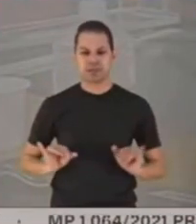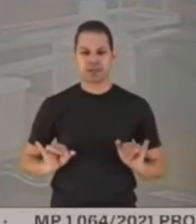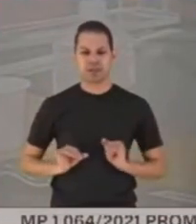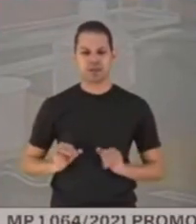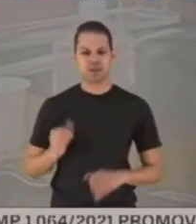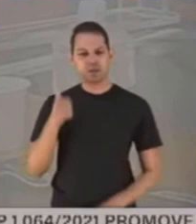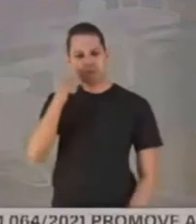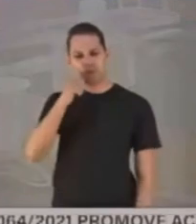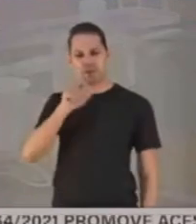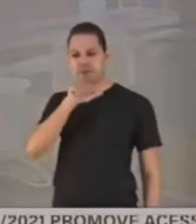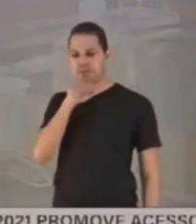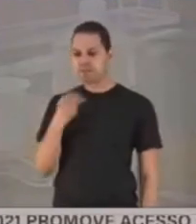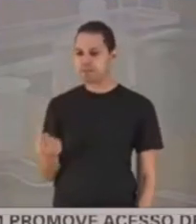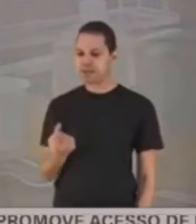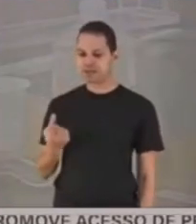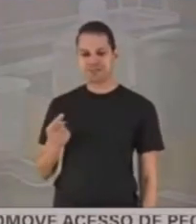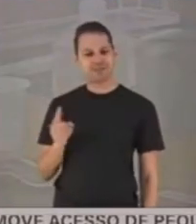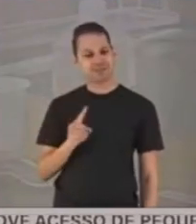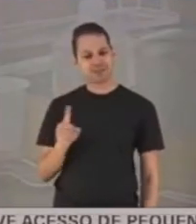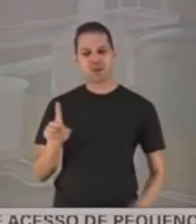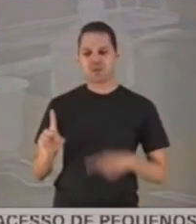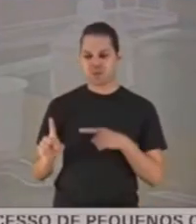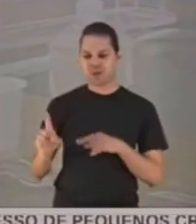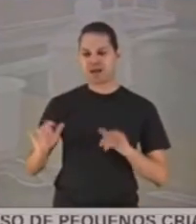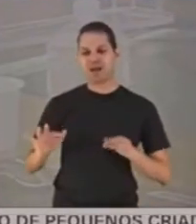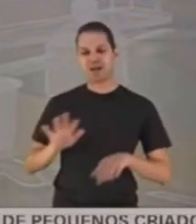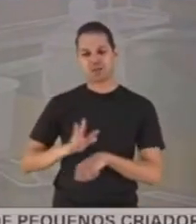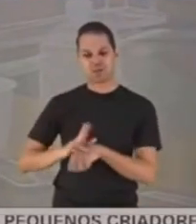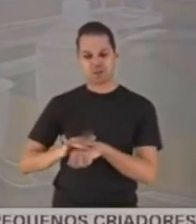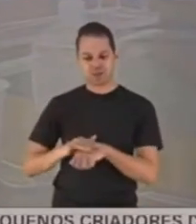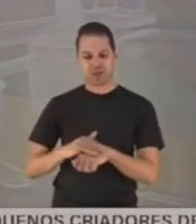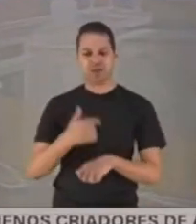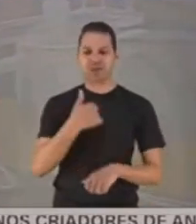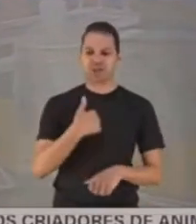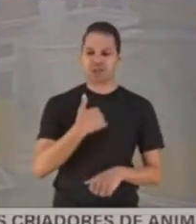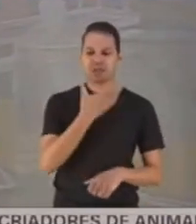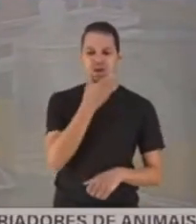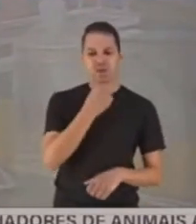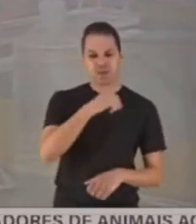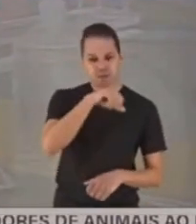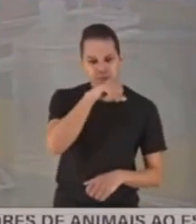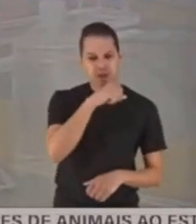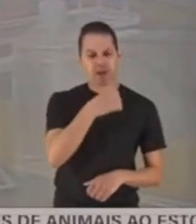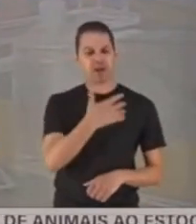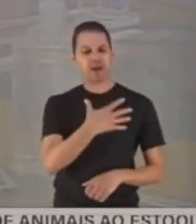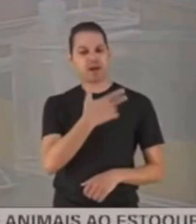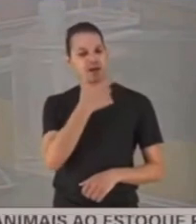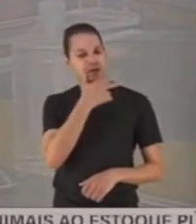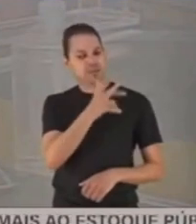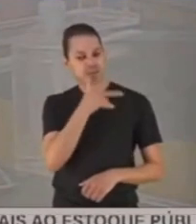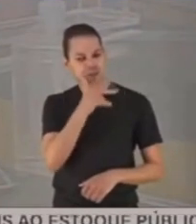ela, né, porque quando ela estando doente, toda a família sofria, eu, meu pai, minha irmã e ela.